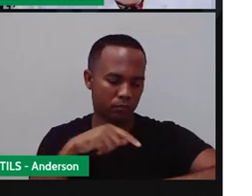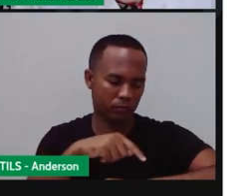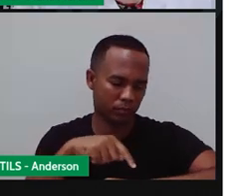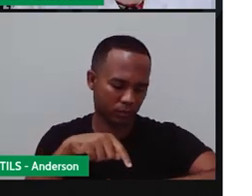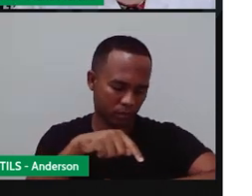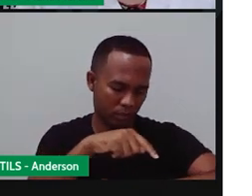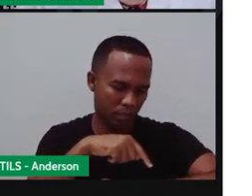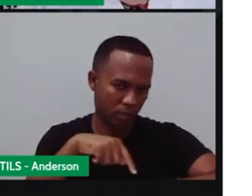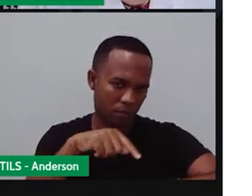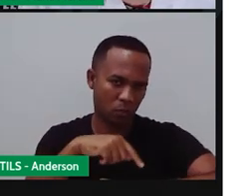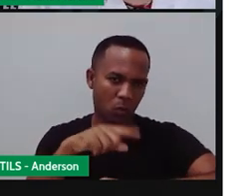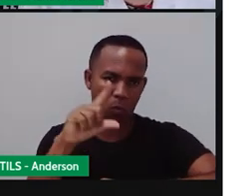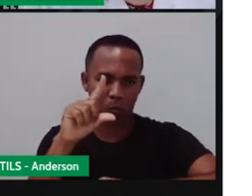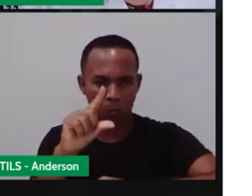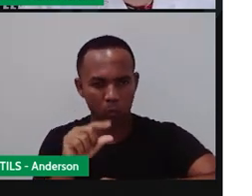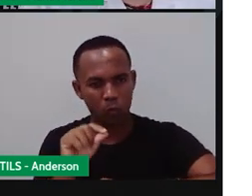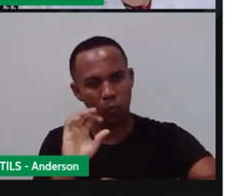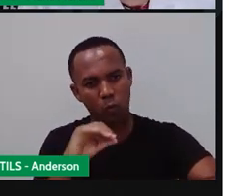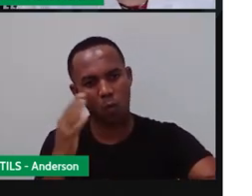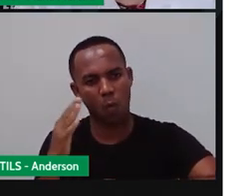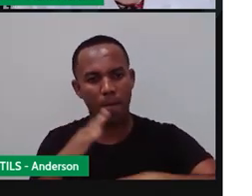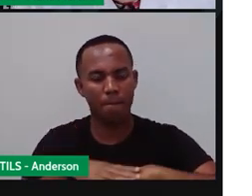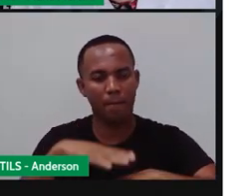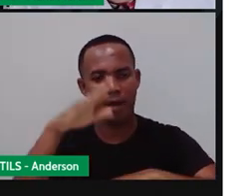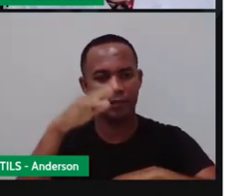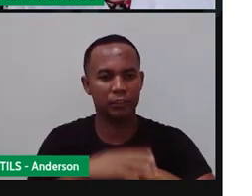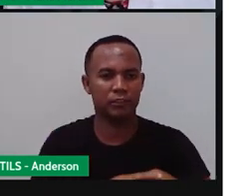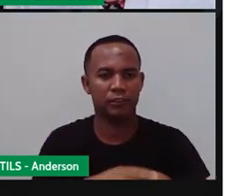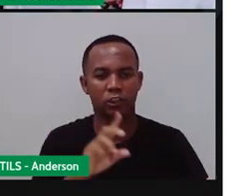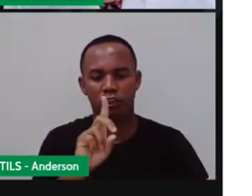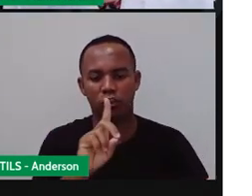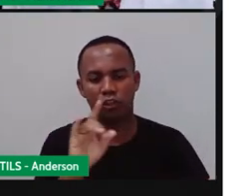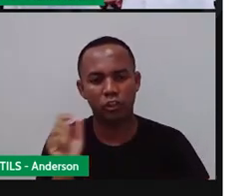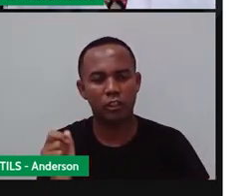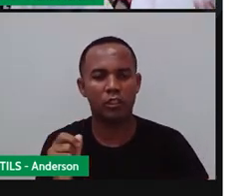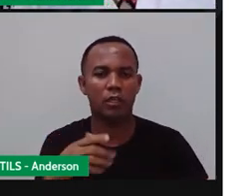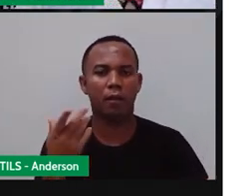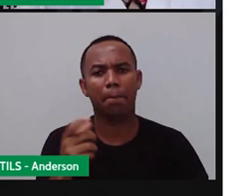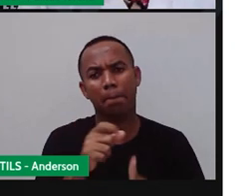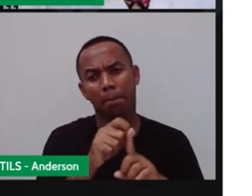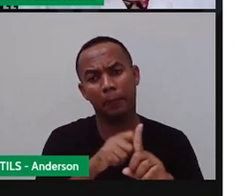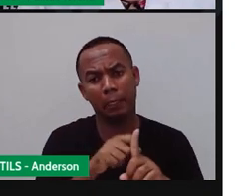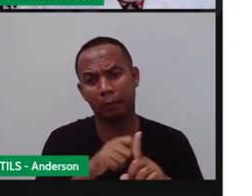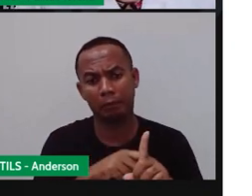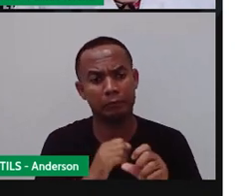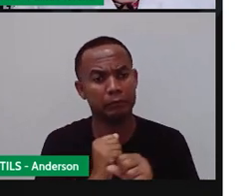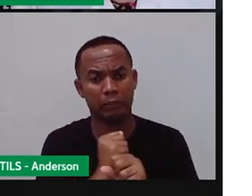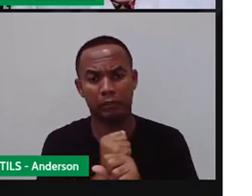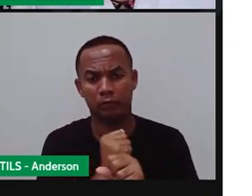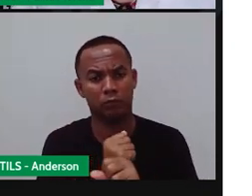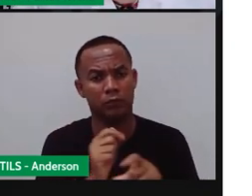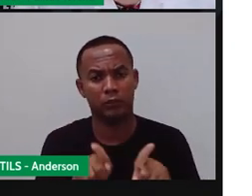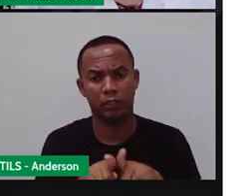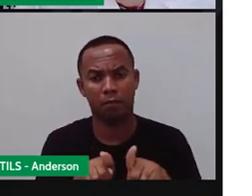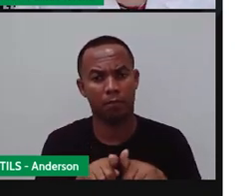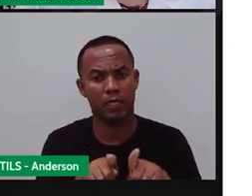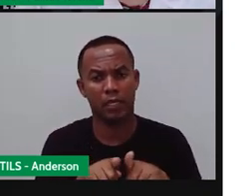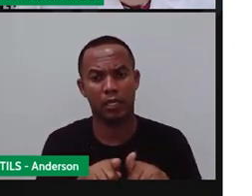curtos do que as unidades naturais. Como o Como o dia, o mês lunar e os anos. Isso aí são o quê?